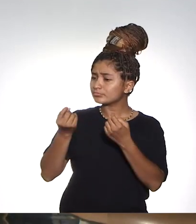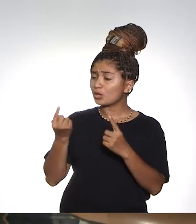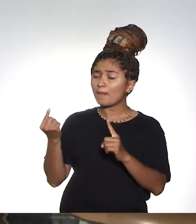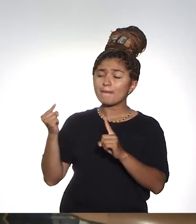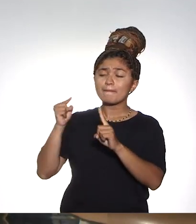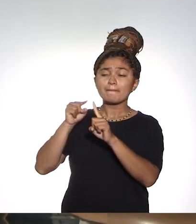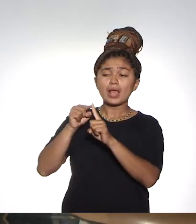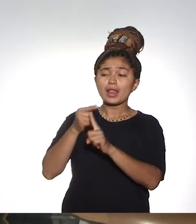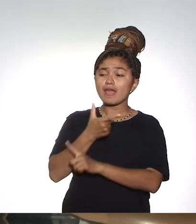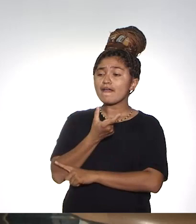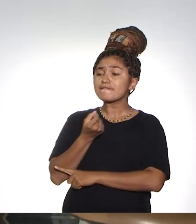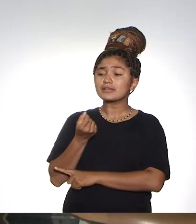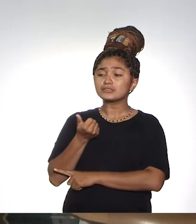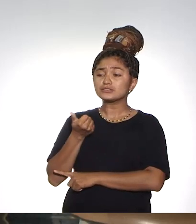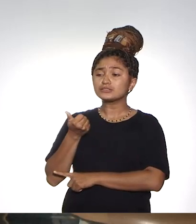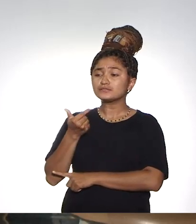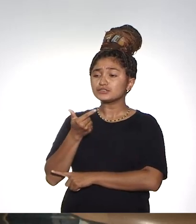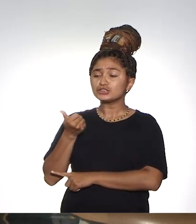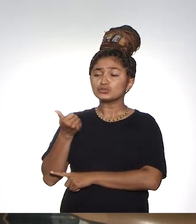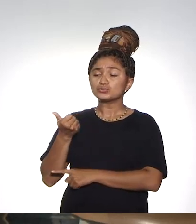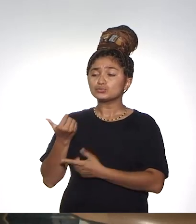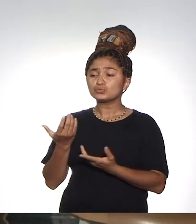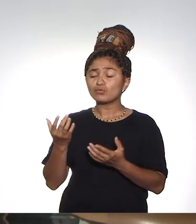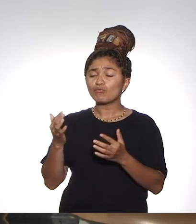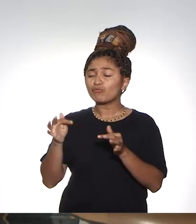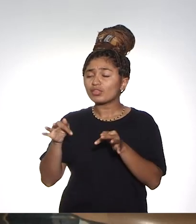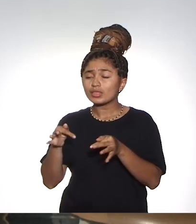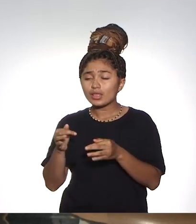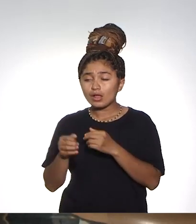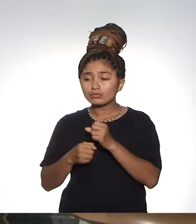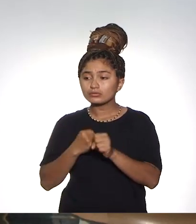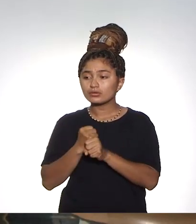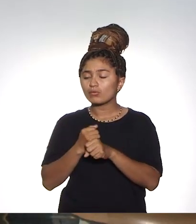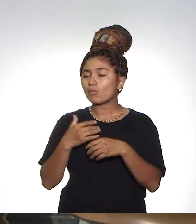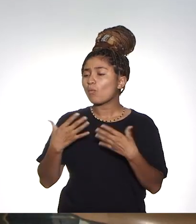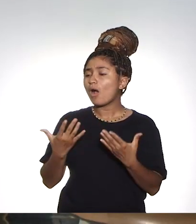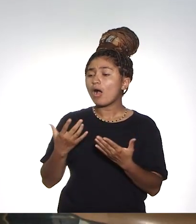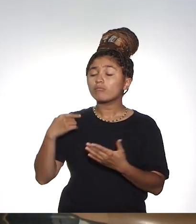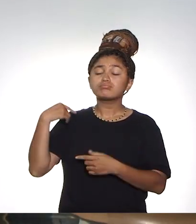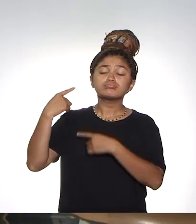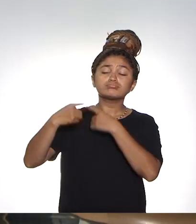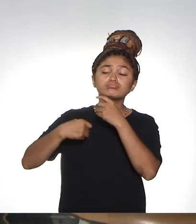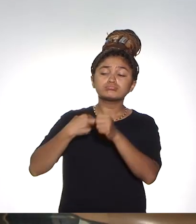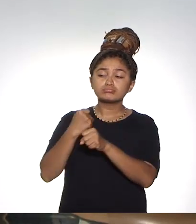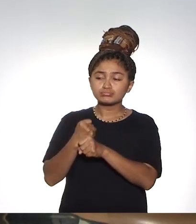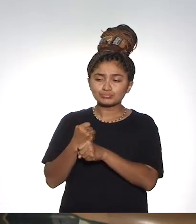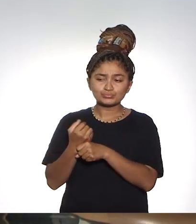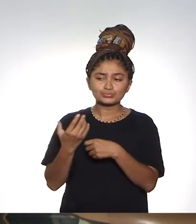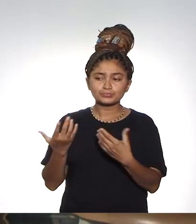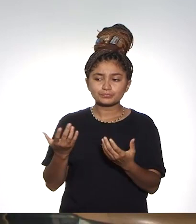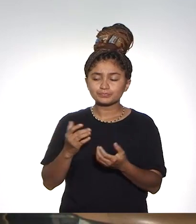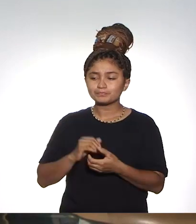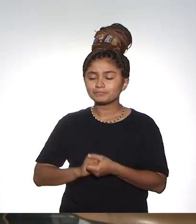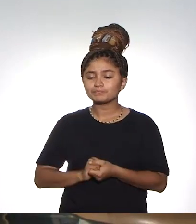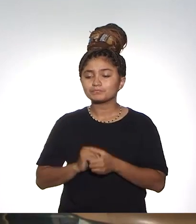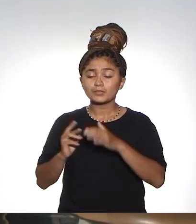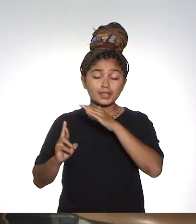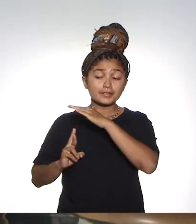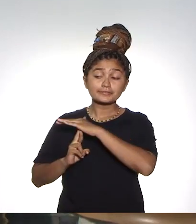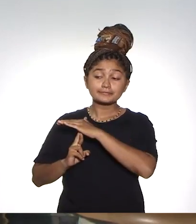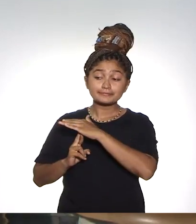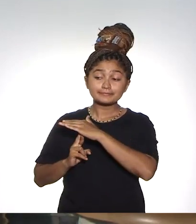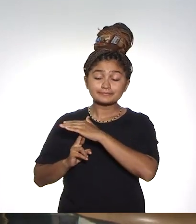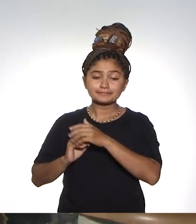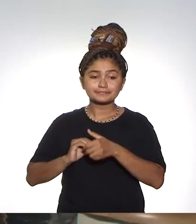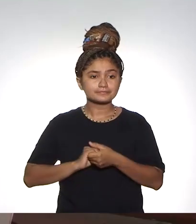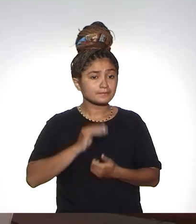a gente falasse um pouco sobre as metas para 2021. Já estamos no finalzinho do ano. Quais são as principais metas, os desafios que estão previstos para o próximo